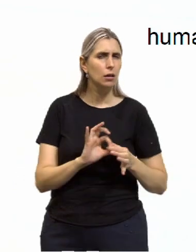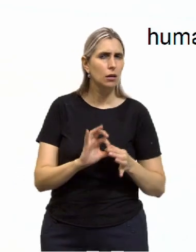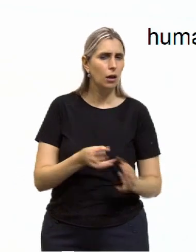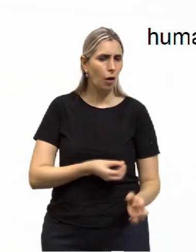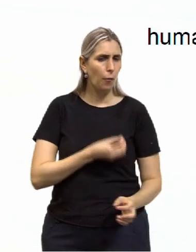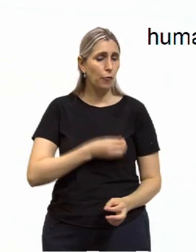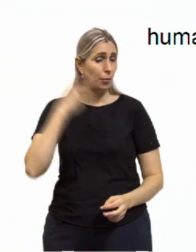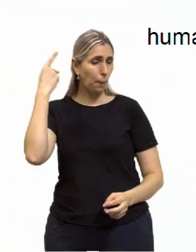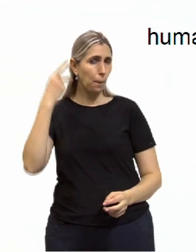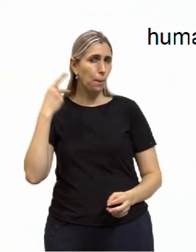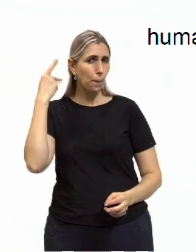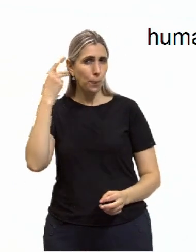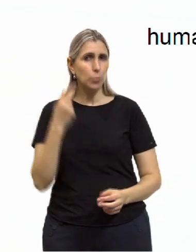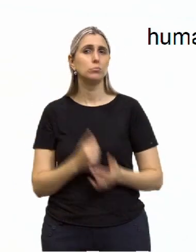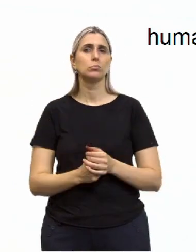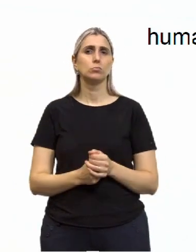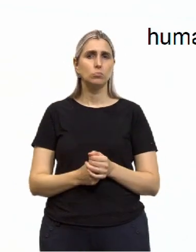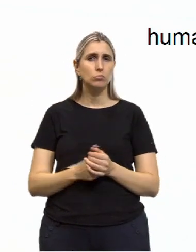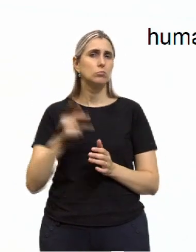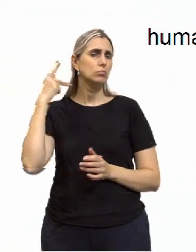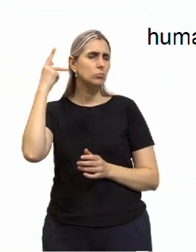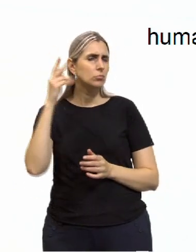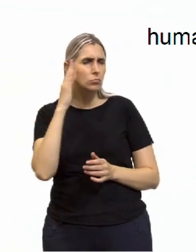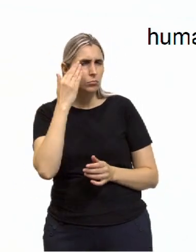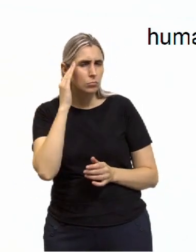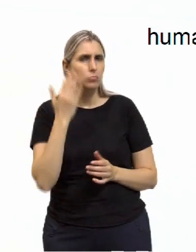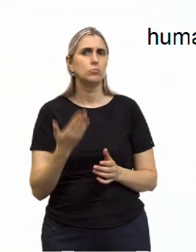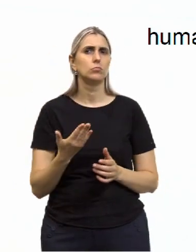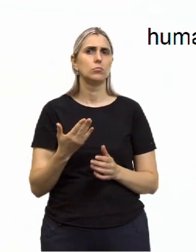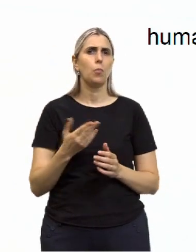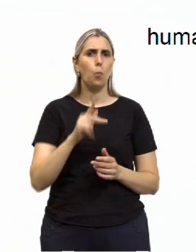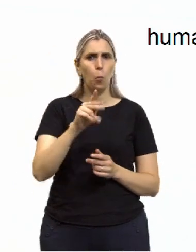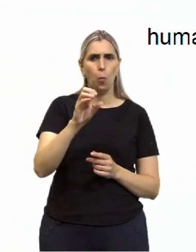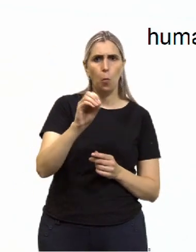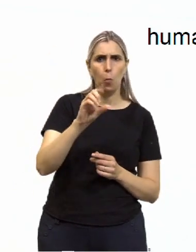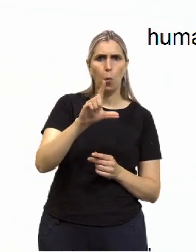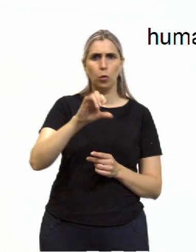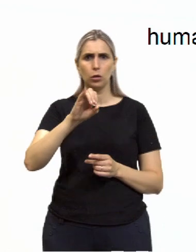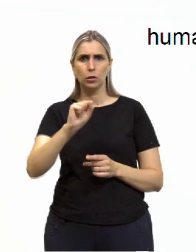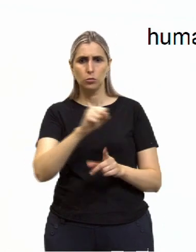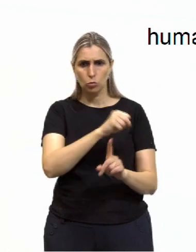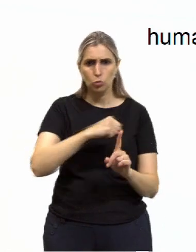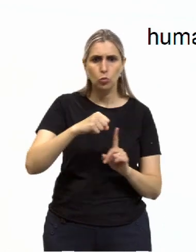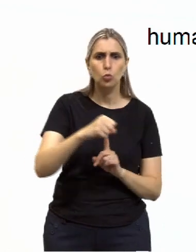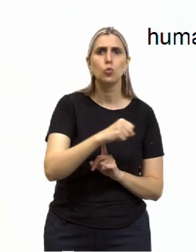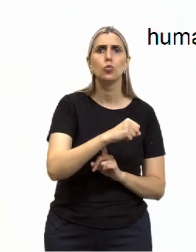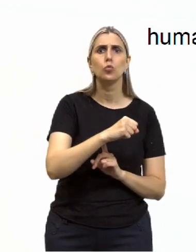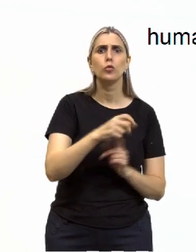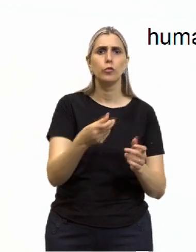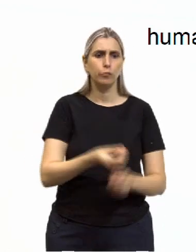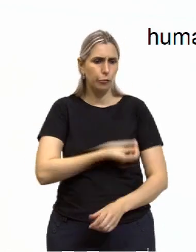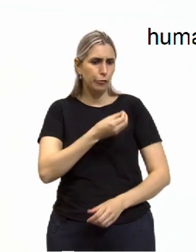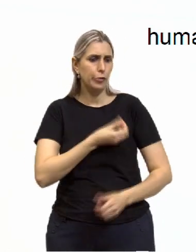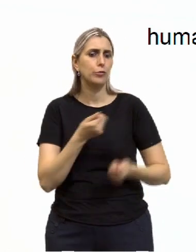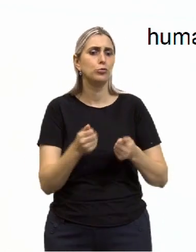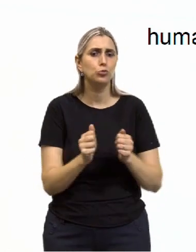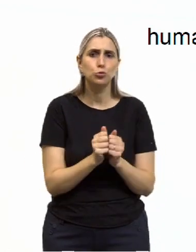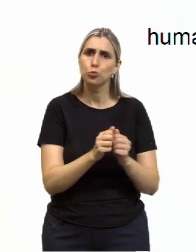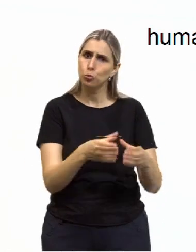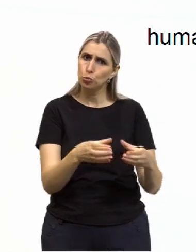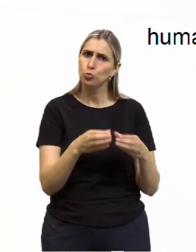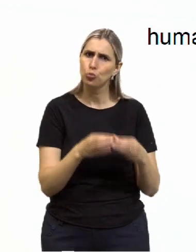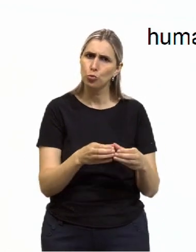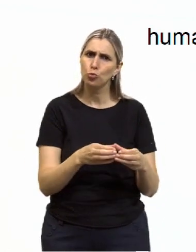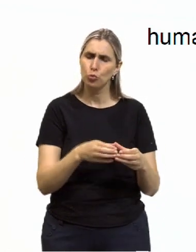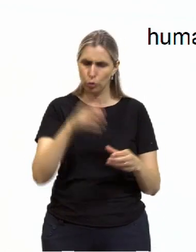uma vida política. Sim, política é entendida assim como polis, como sociedade, como viver na coletividade. É aquele